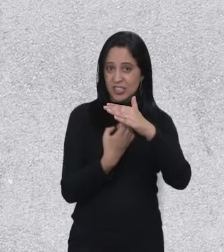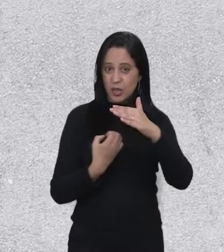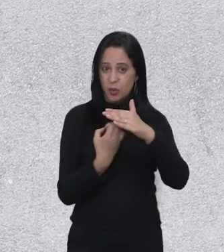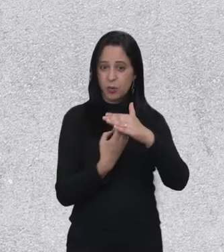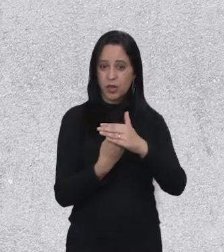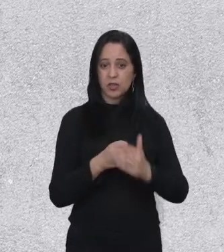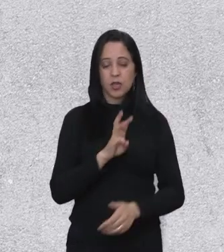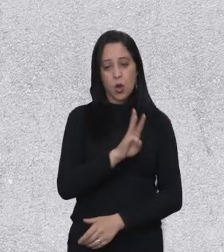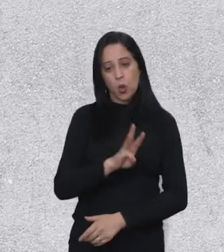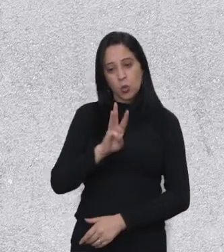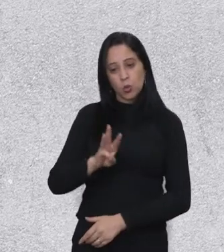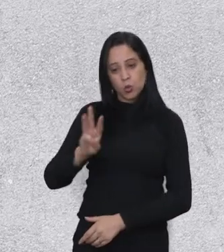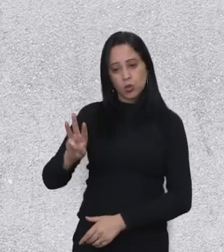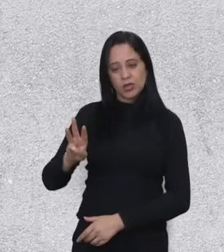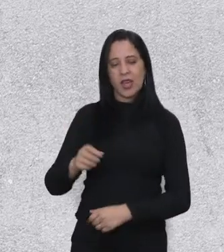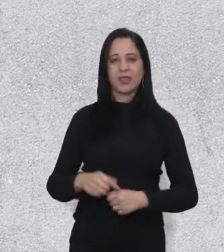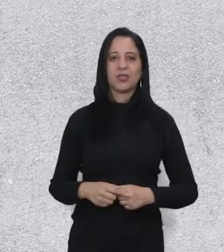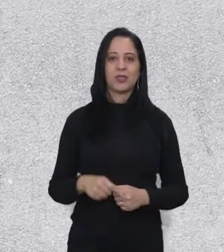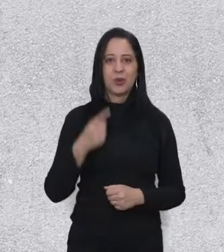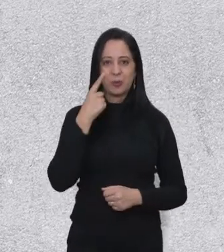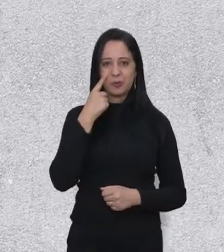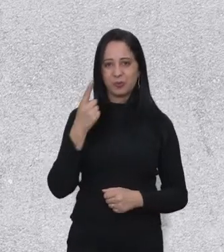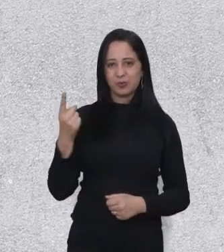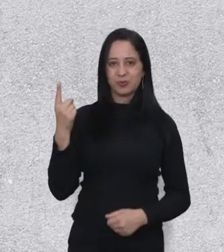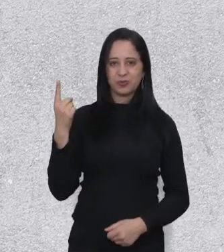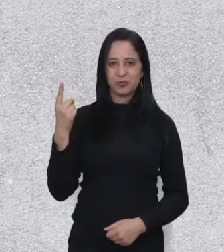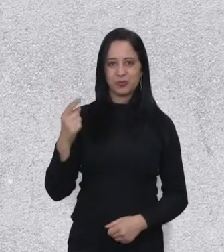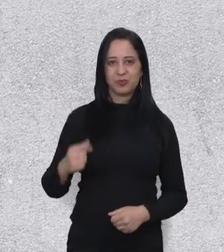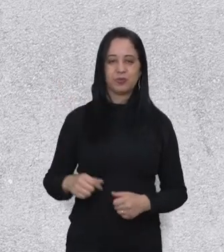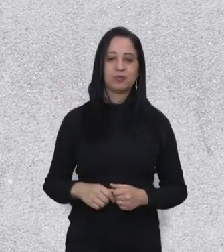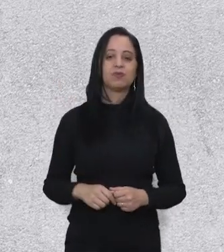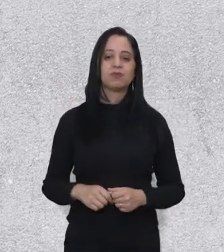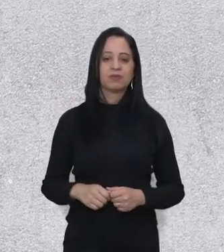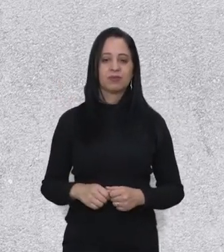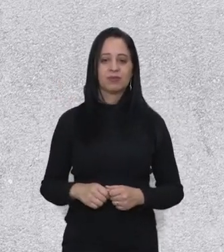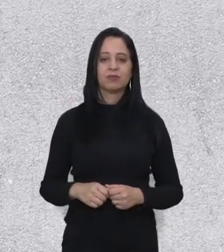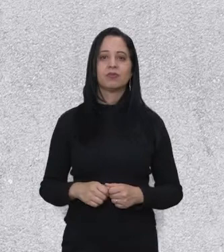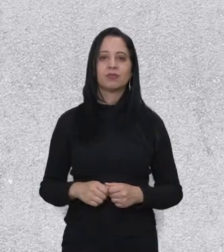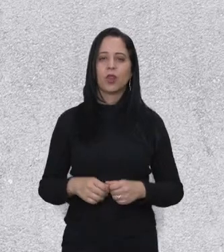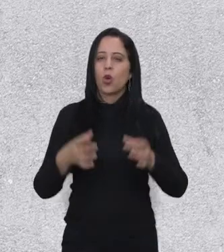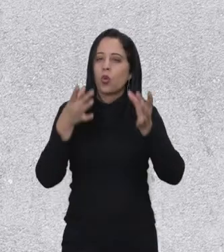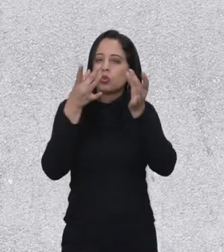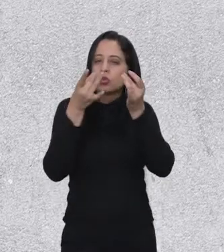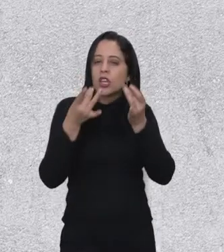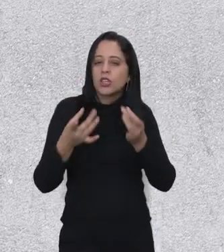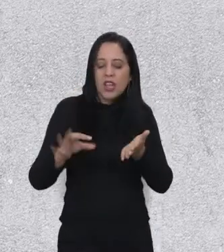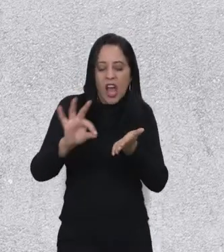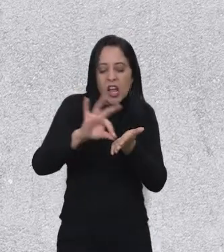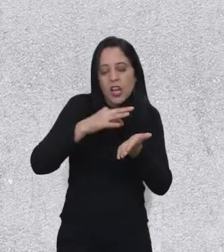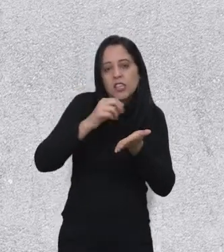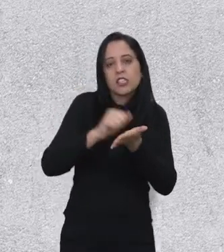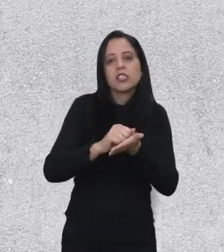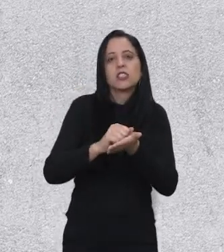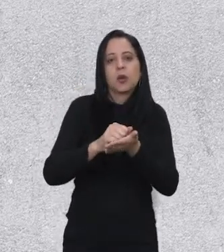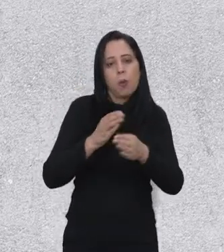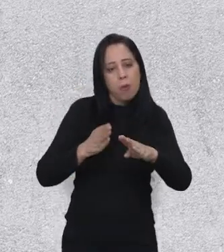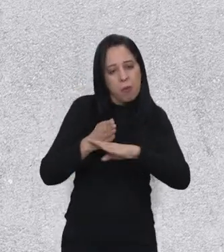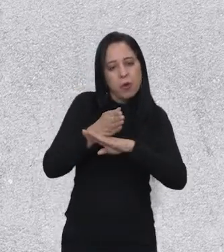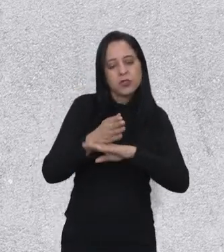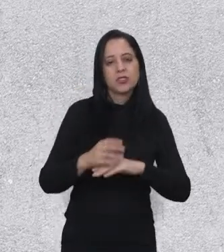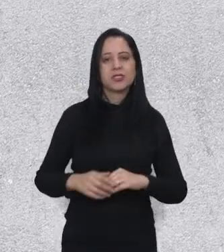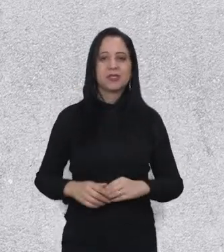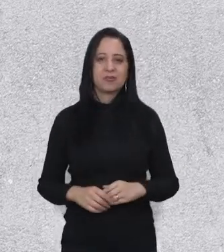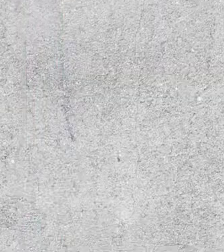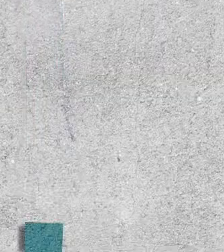Edetec. O site é incubadora delins.com.br e as instruções de como se inscrever estão lá na página